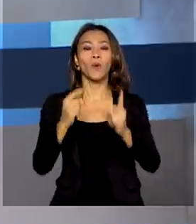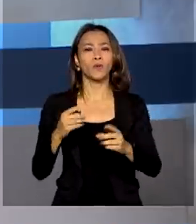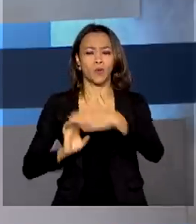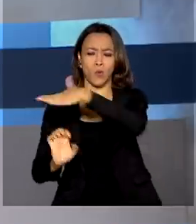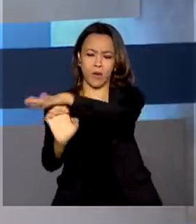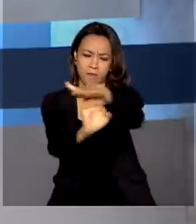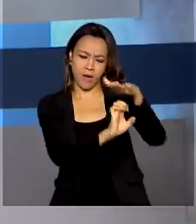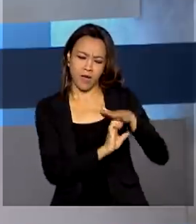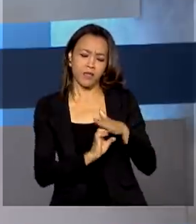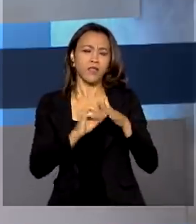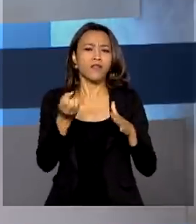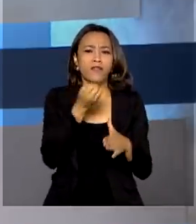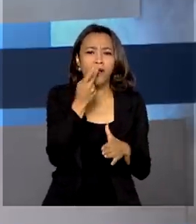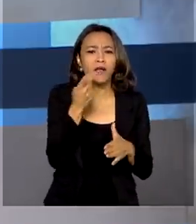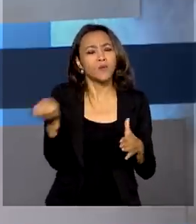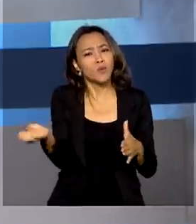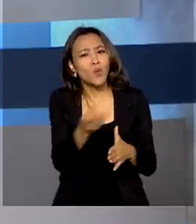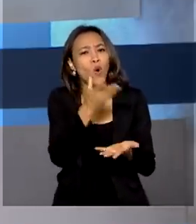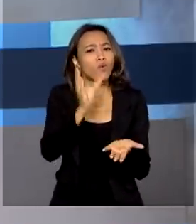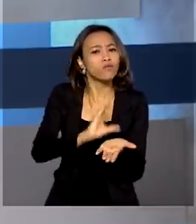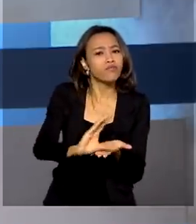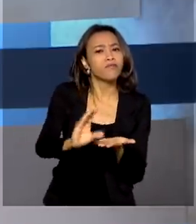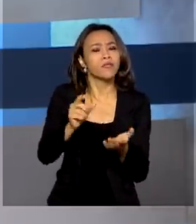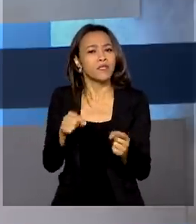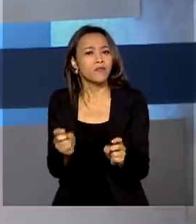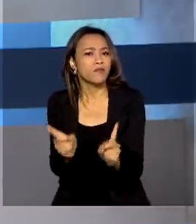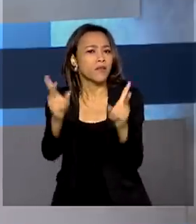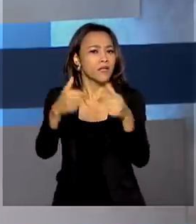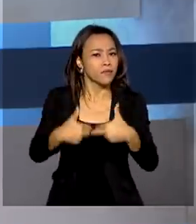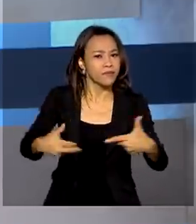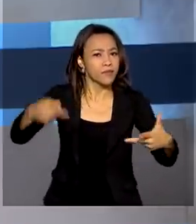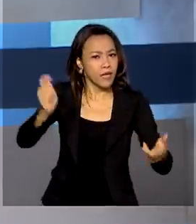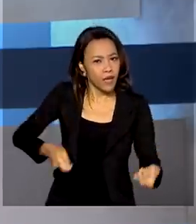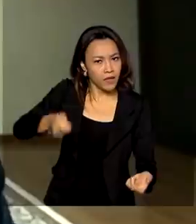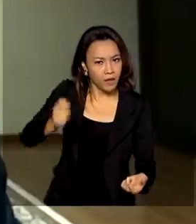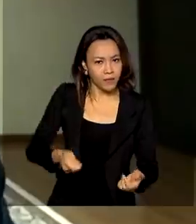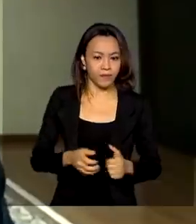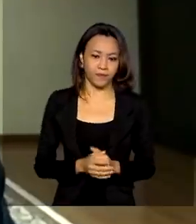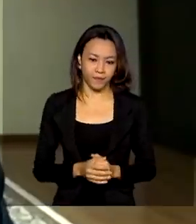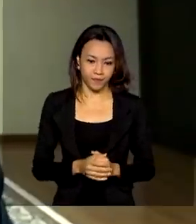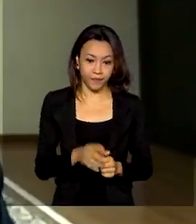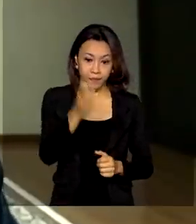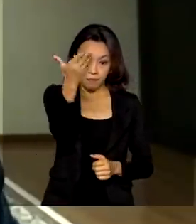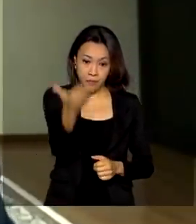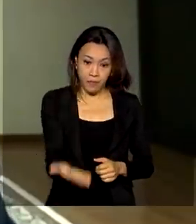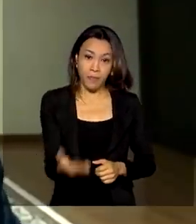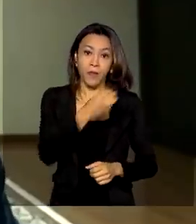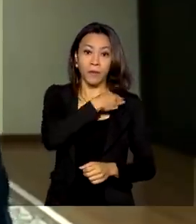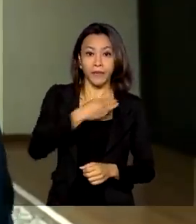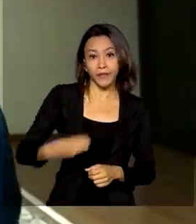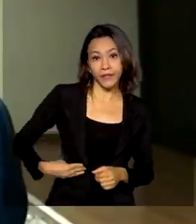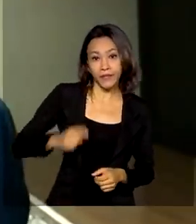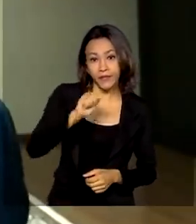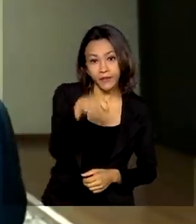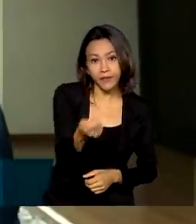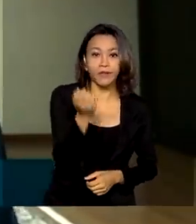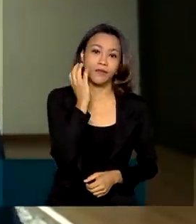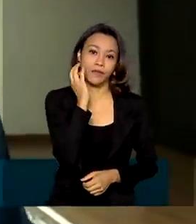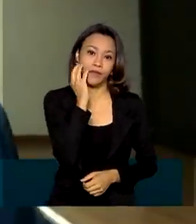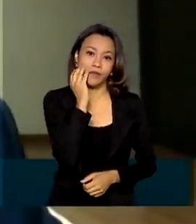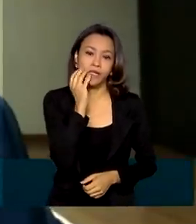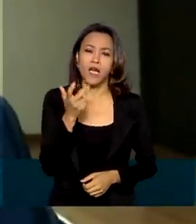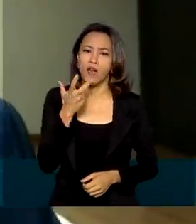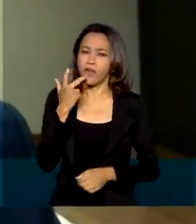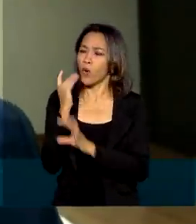novos investimentos e projetos de concessões e leilões. O ministro da Infraestrutura traçou um